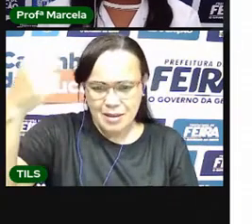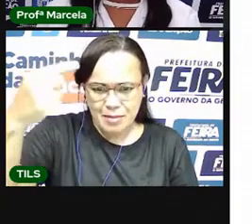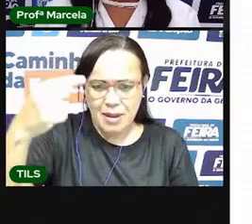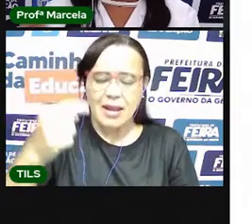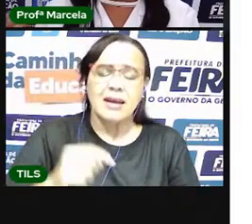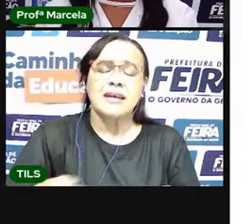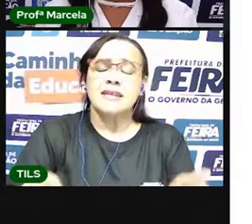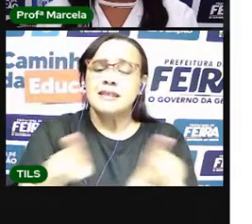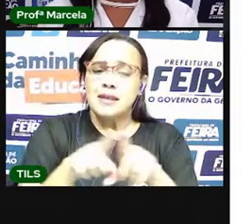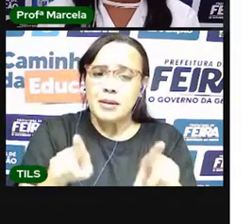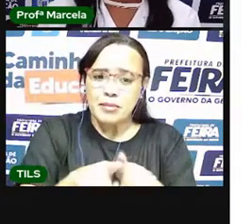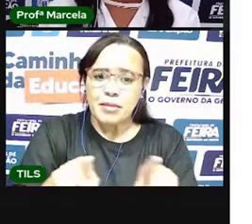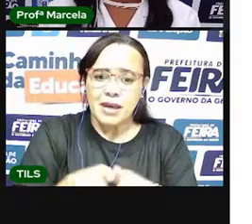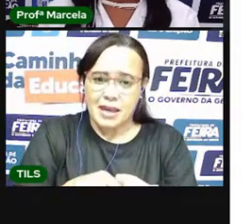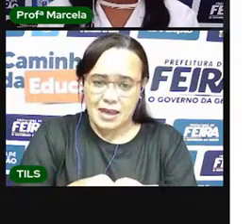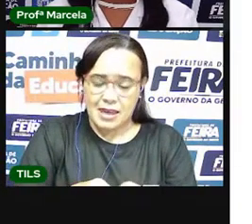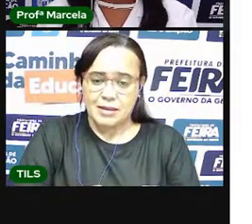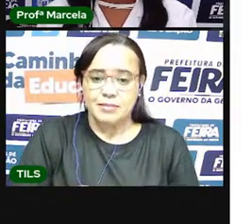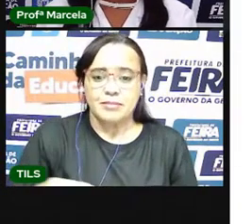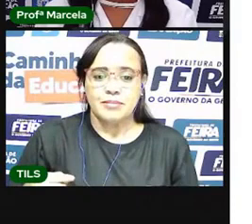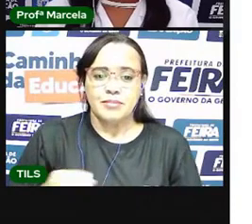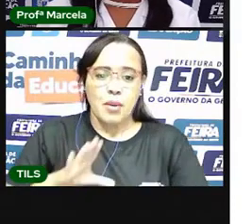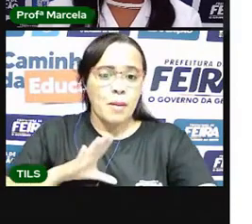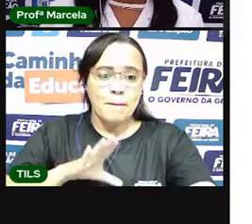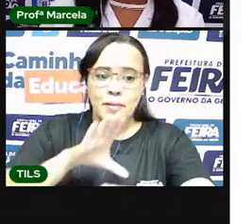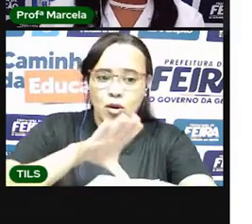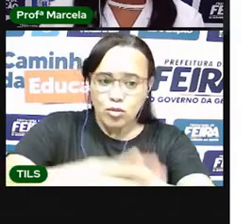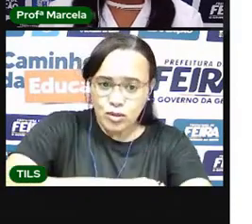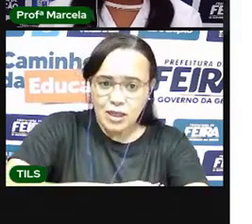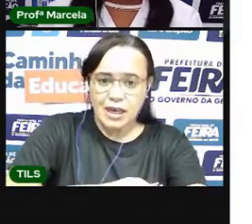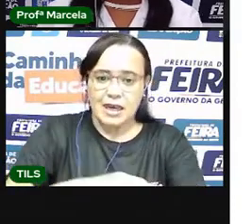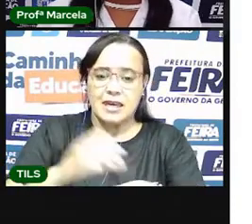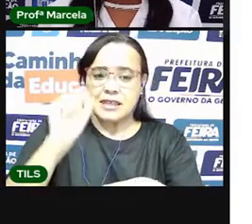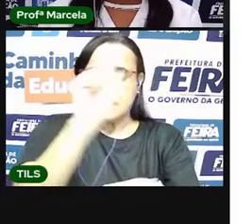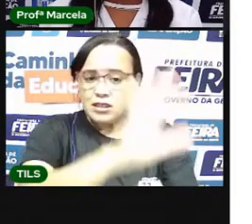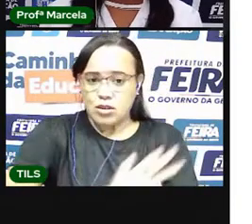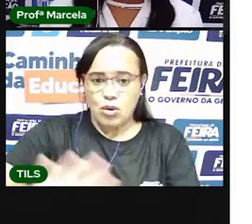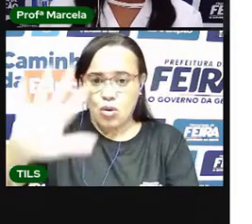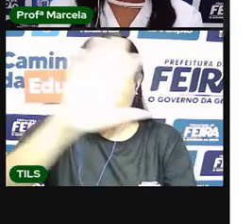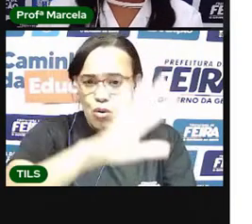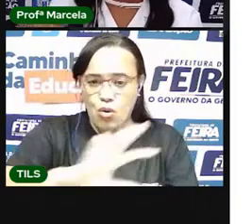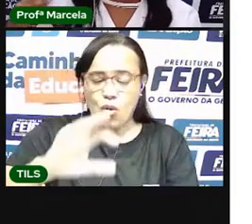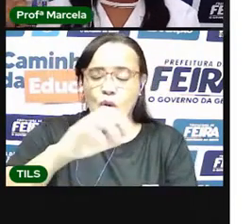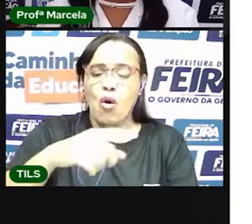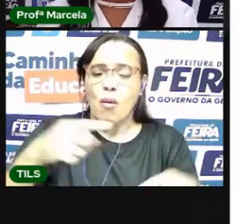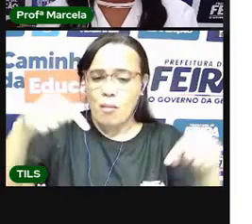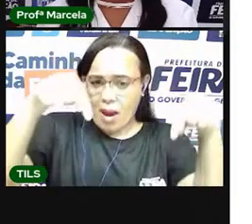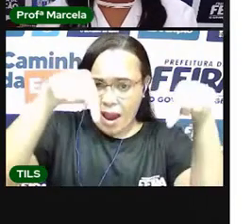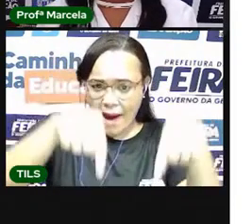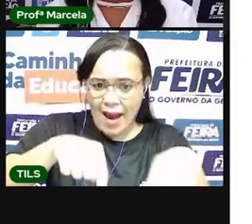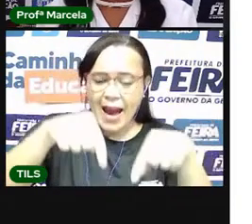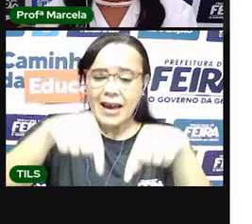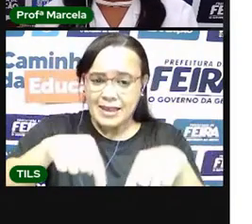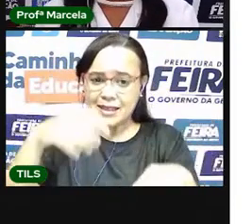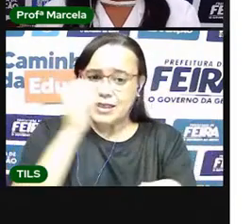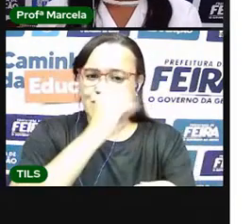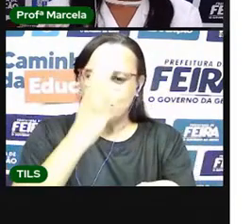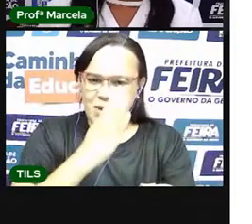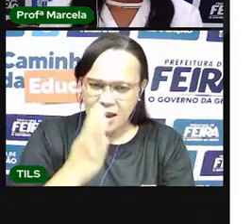os portugueses e outros europeus de outros países, trouxeram para país vários costumes, suas religiões.